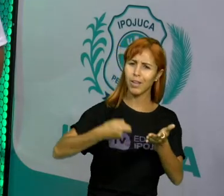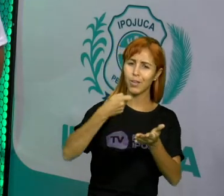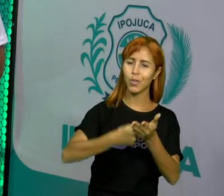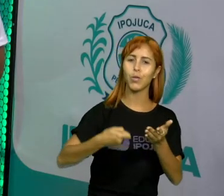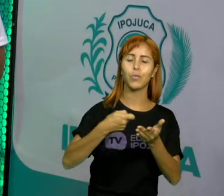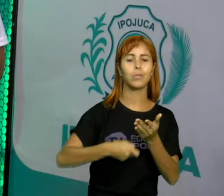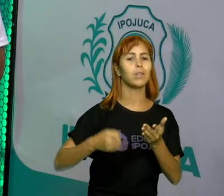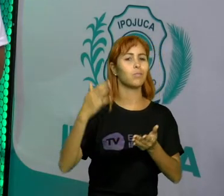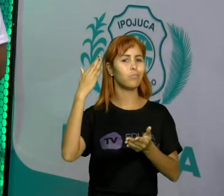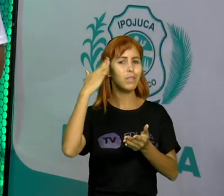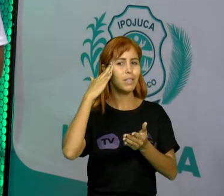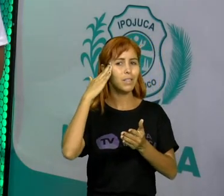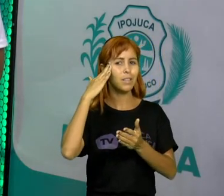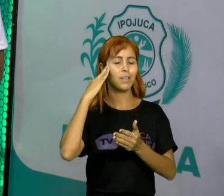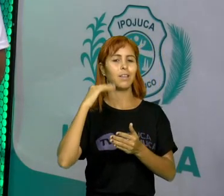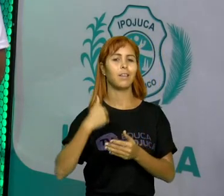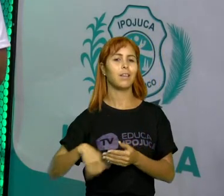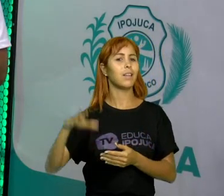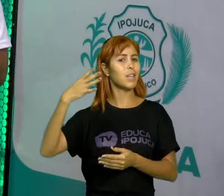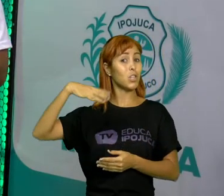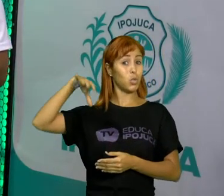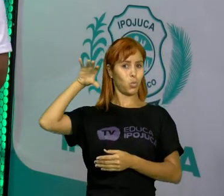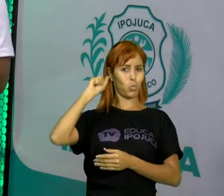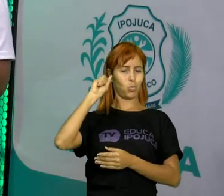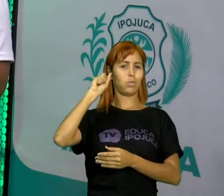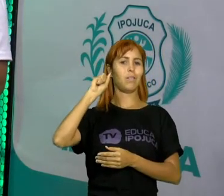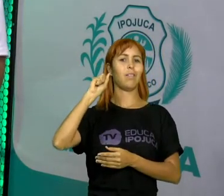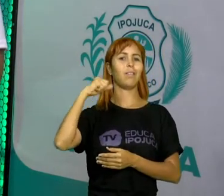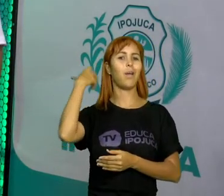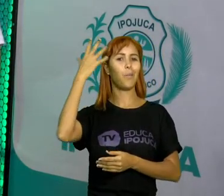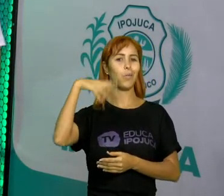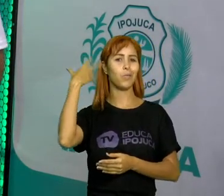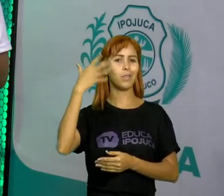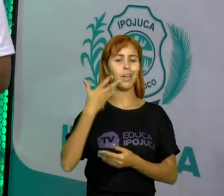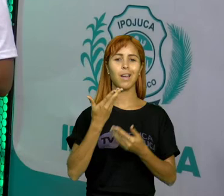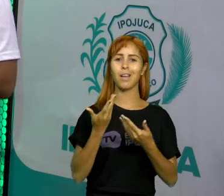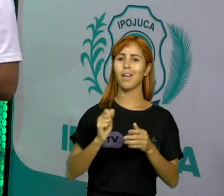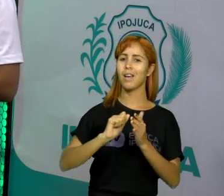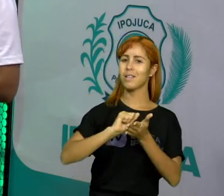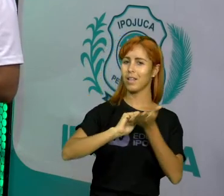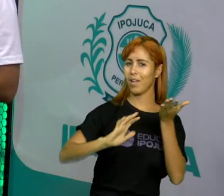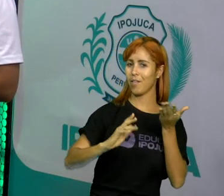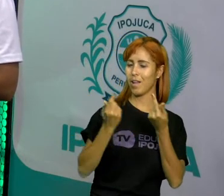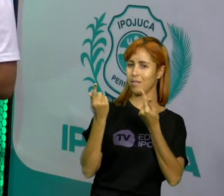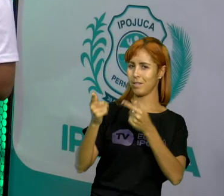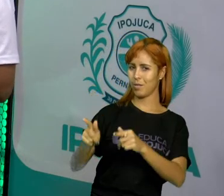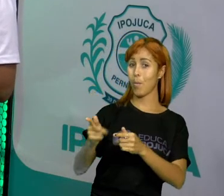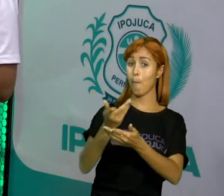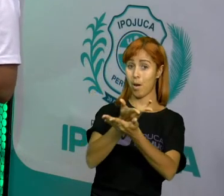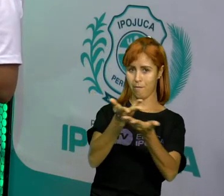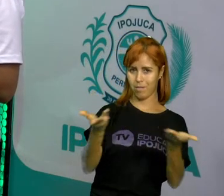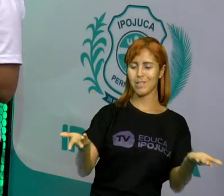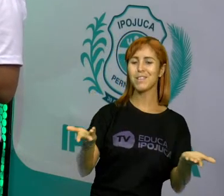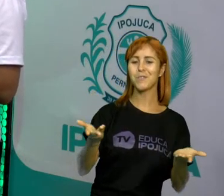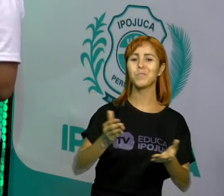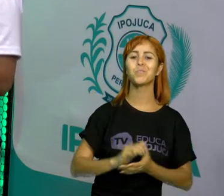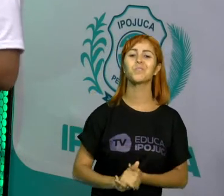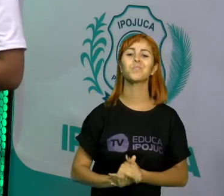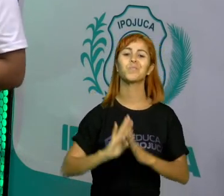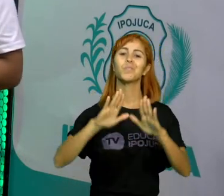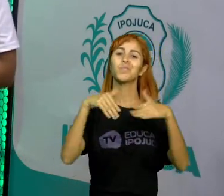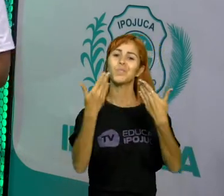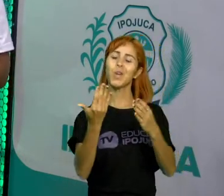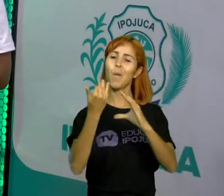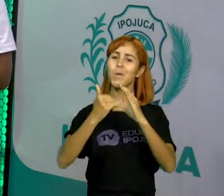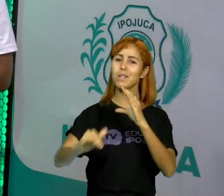processo de compreensão dessa escuta da sua música? Então, eu trago esse desafio para você agora. E qual a mensagem